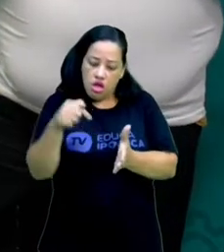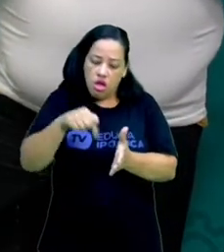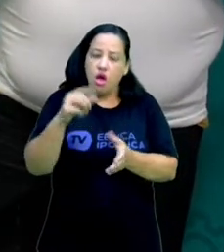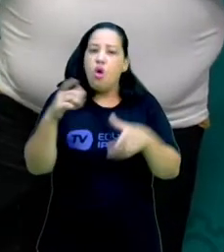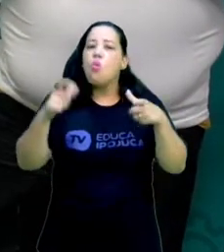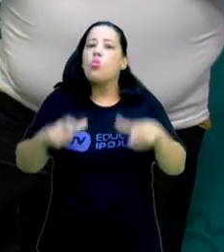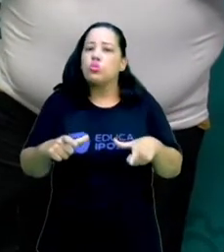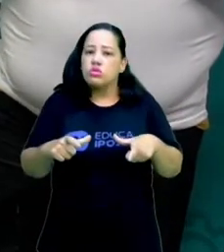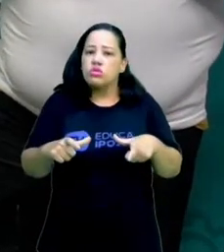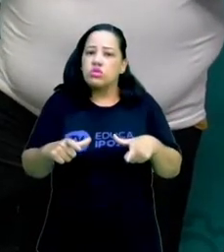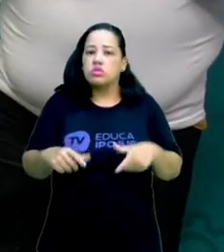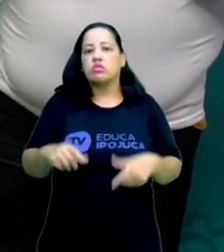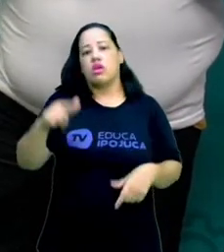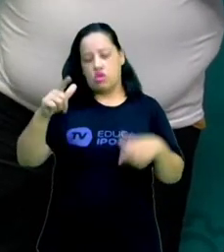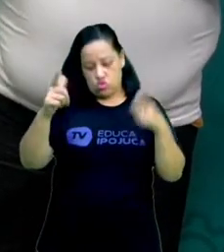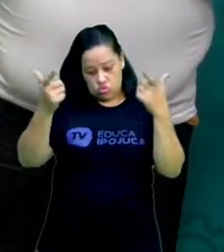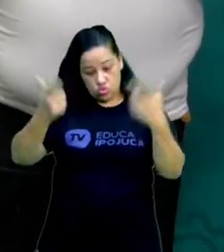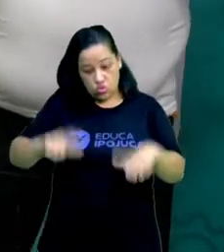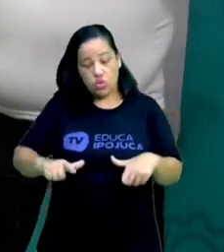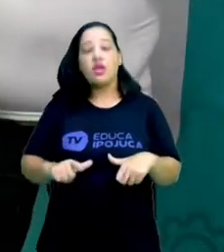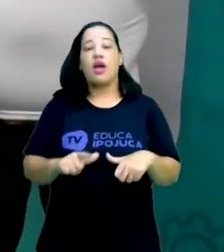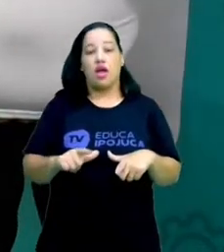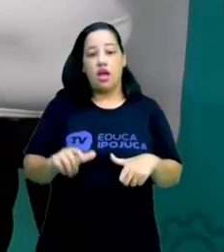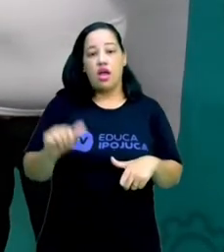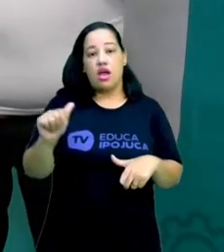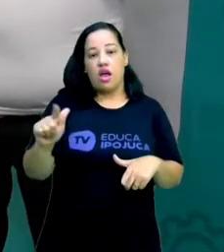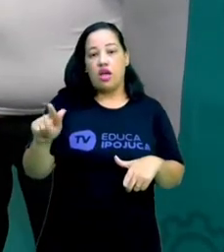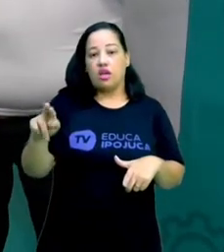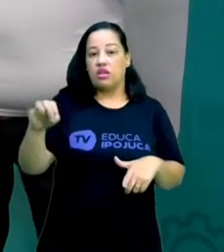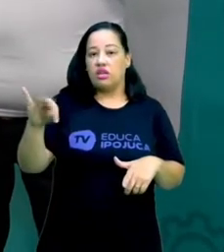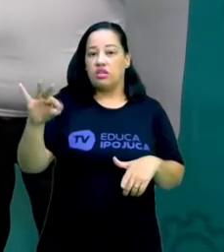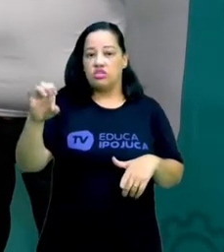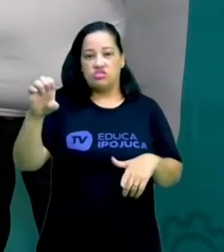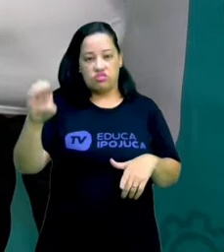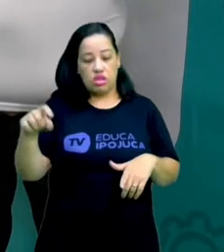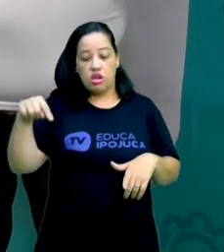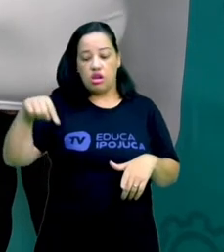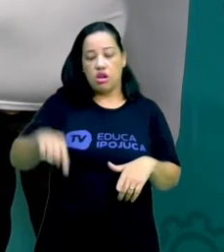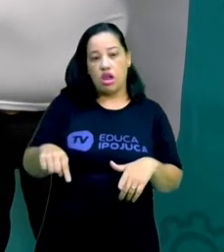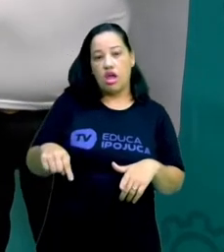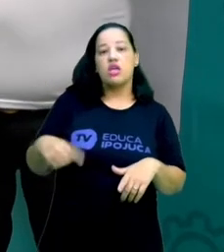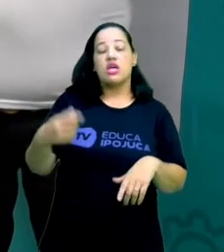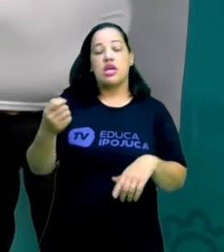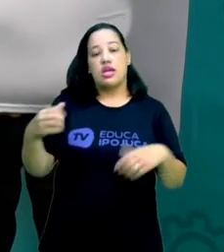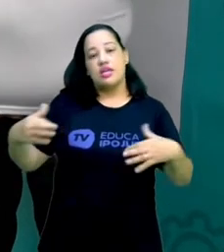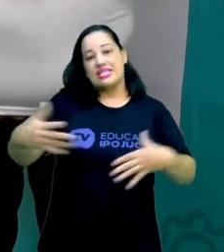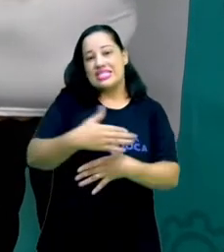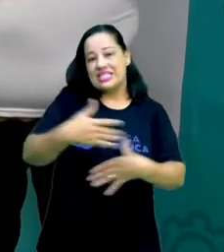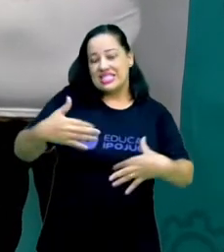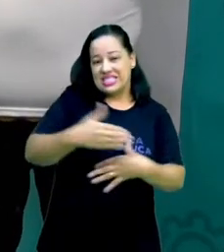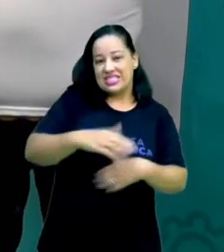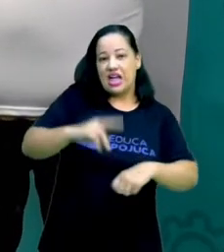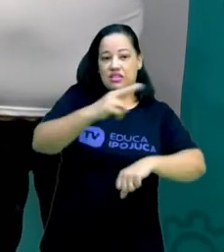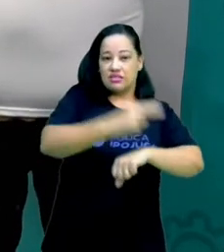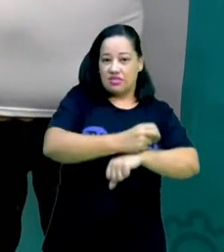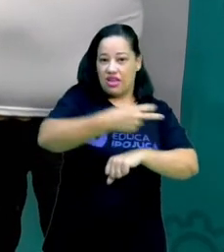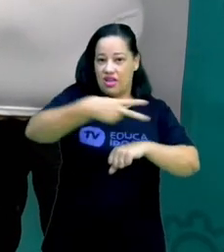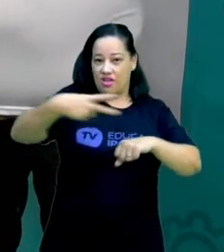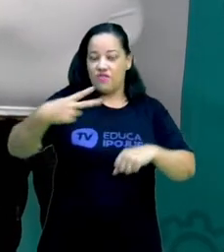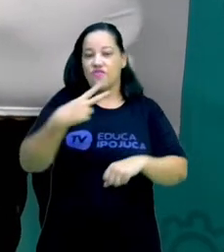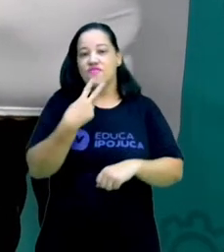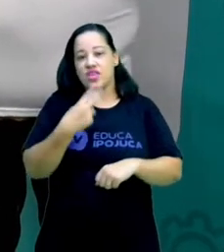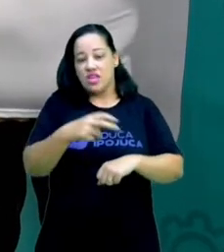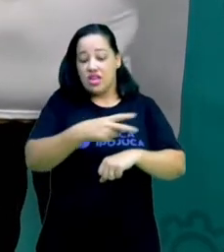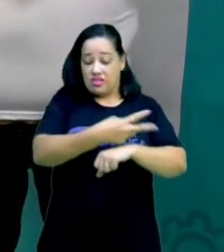nasce no Agreste Pernambucano, próximo à cidade de Arco Verde. E por curiosidade, no